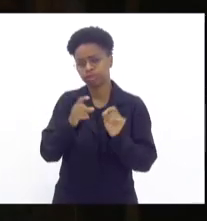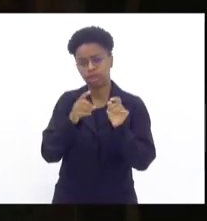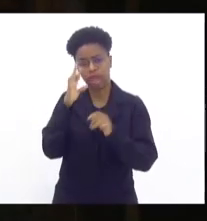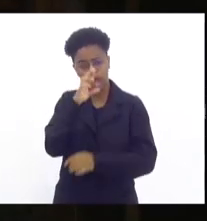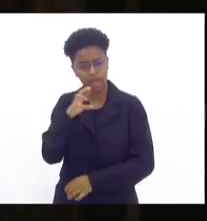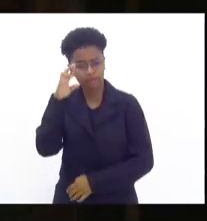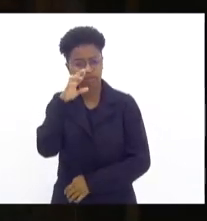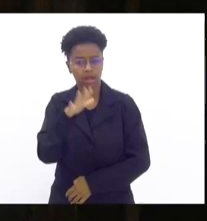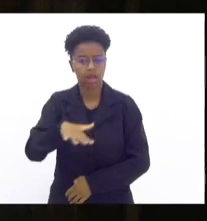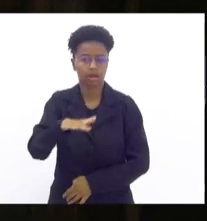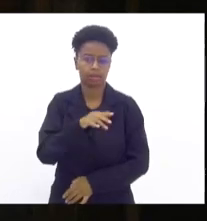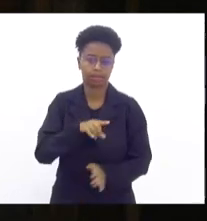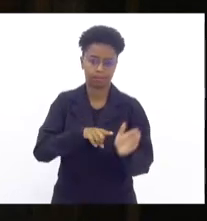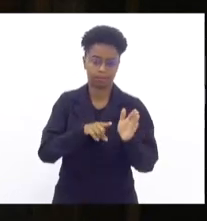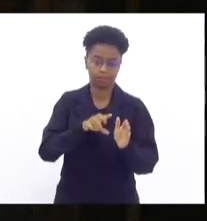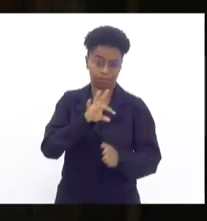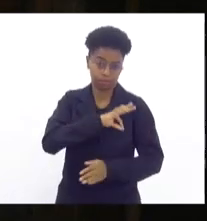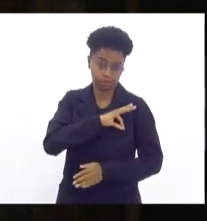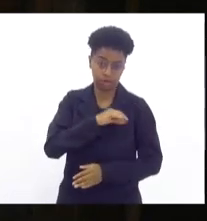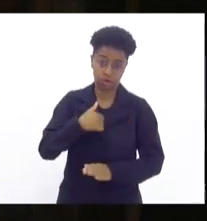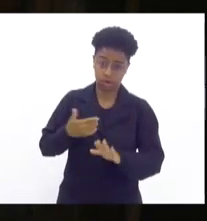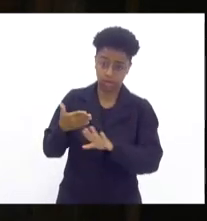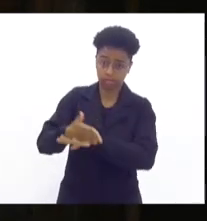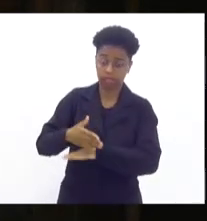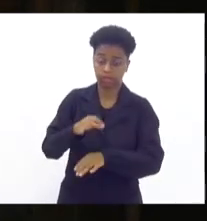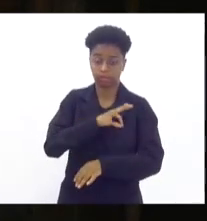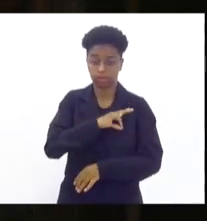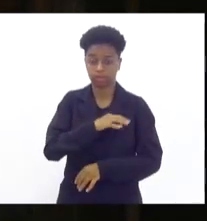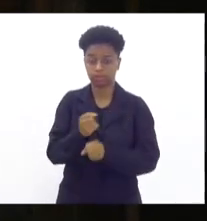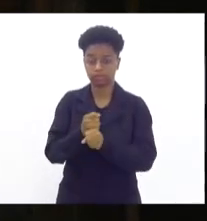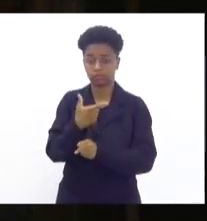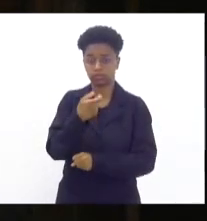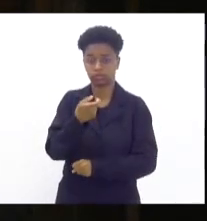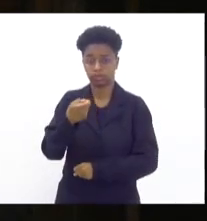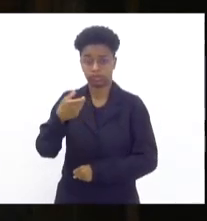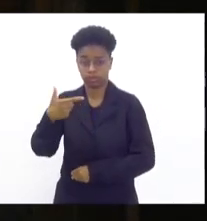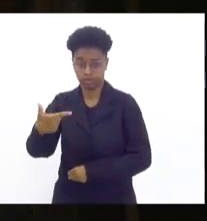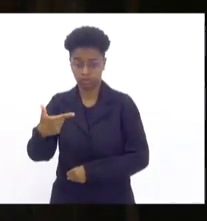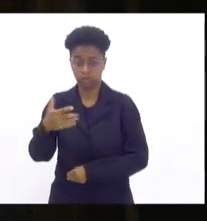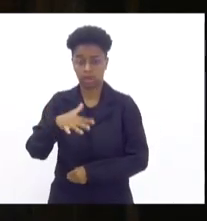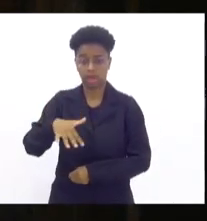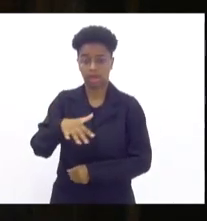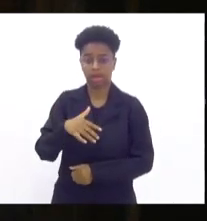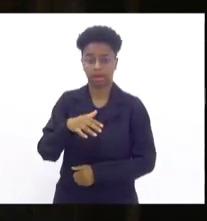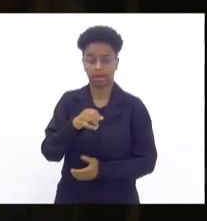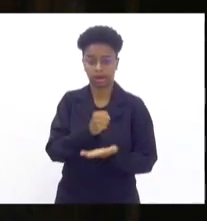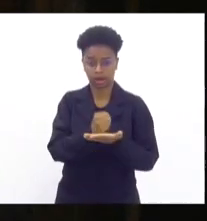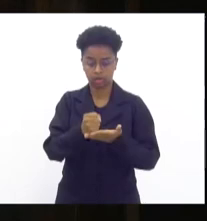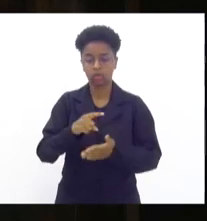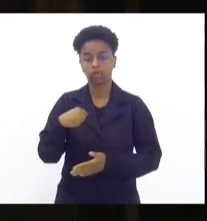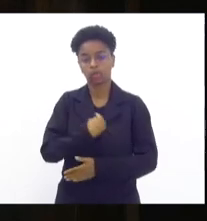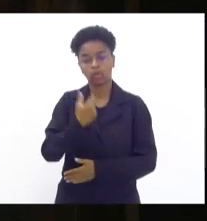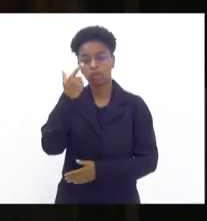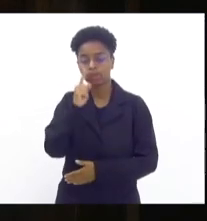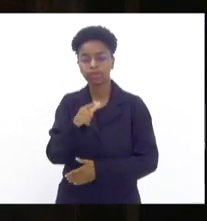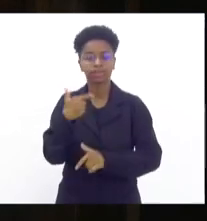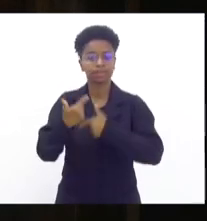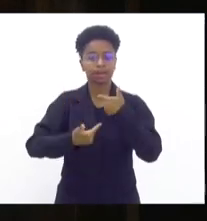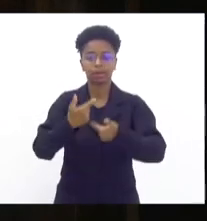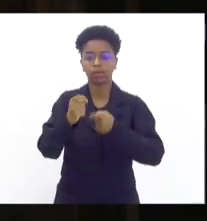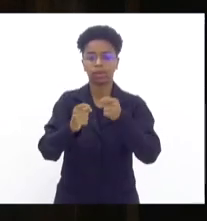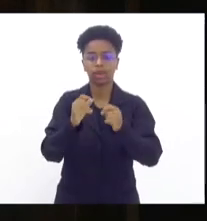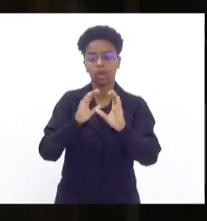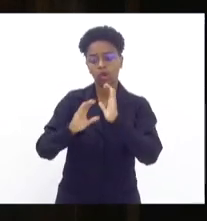policiais. Quando eu entrei na polícia, em 2002, como oficial de cartório, a gente conseguia trabalhar com interceptação de